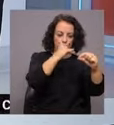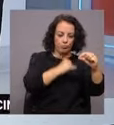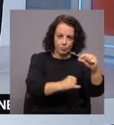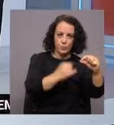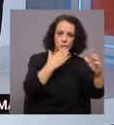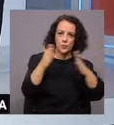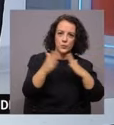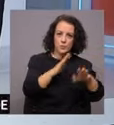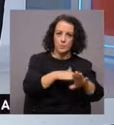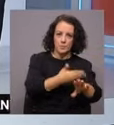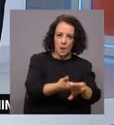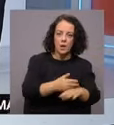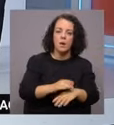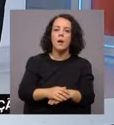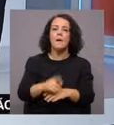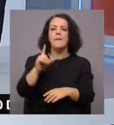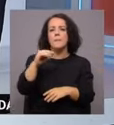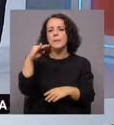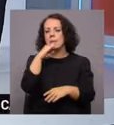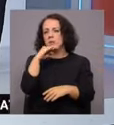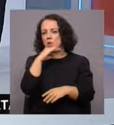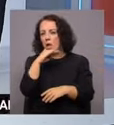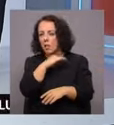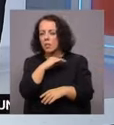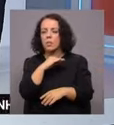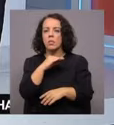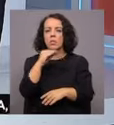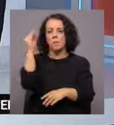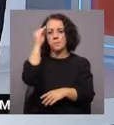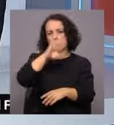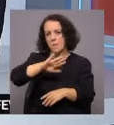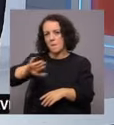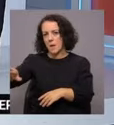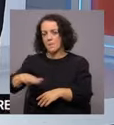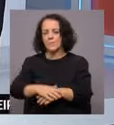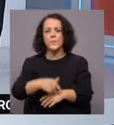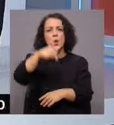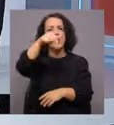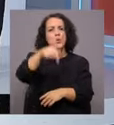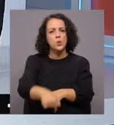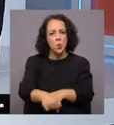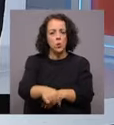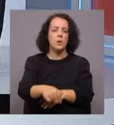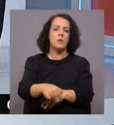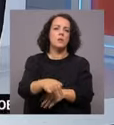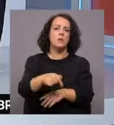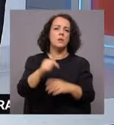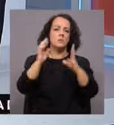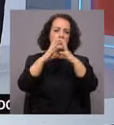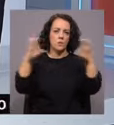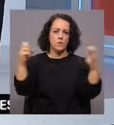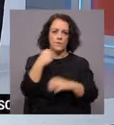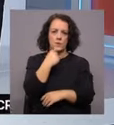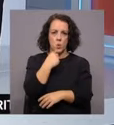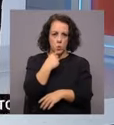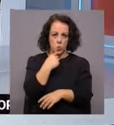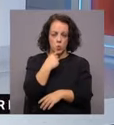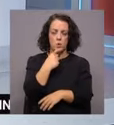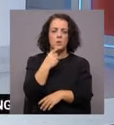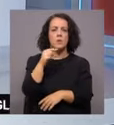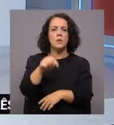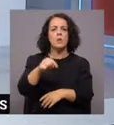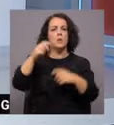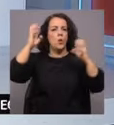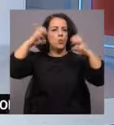gelogeada em muitos locais do interior. Para a região sul, um dia de céu geralmente muito nublado, há alguns períodos de